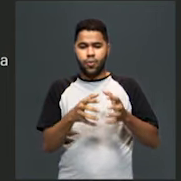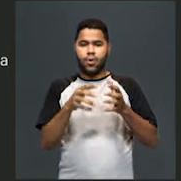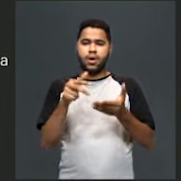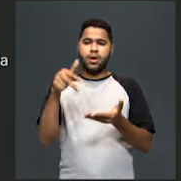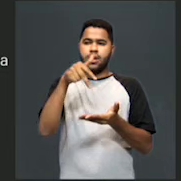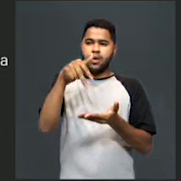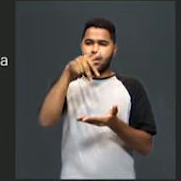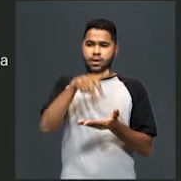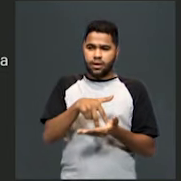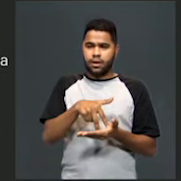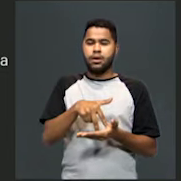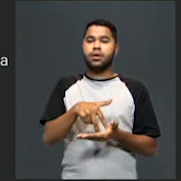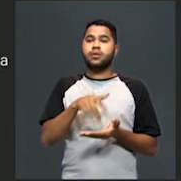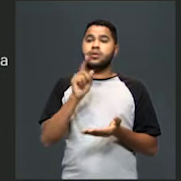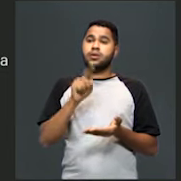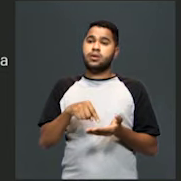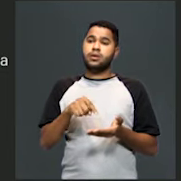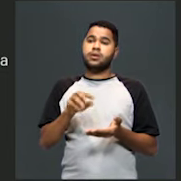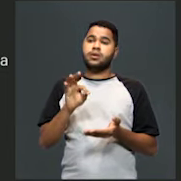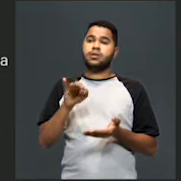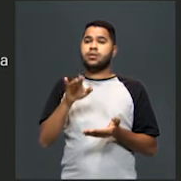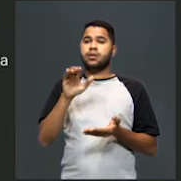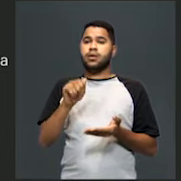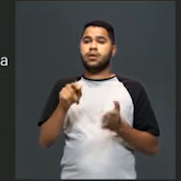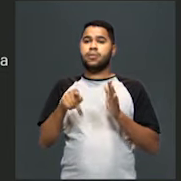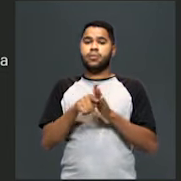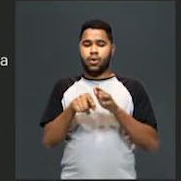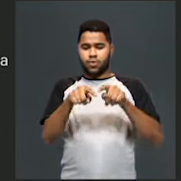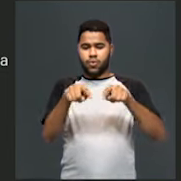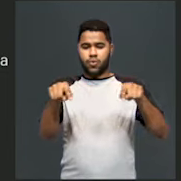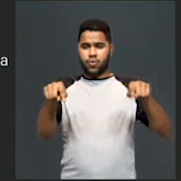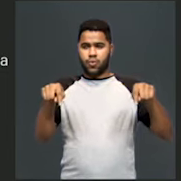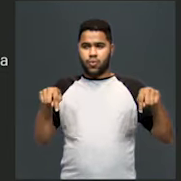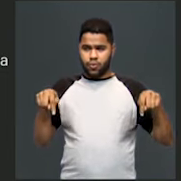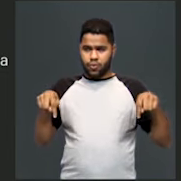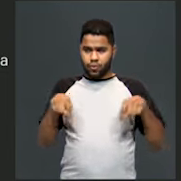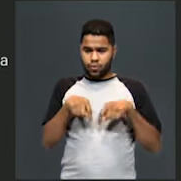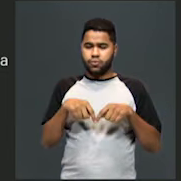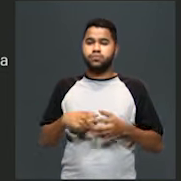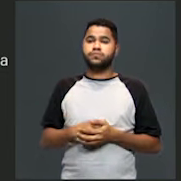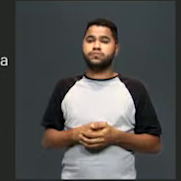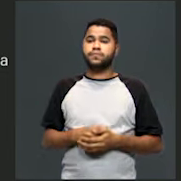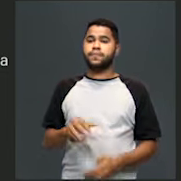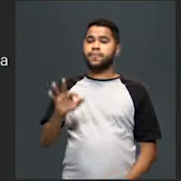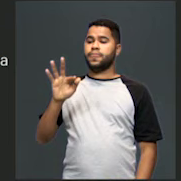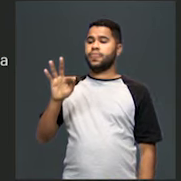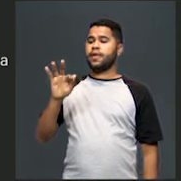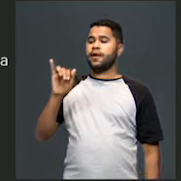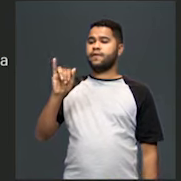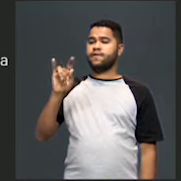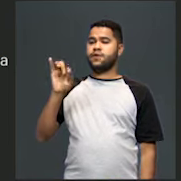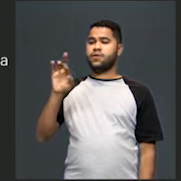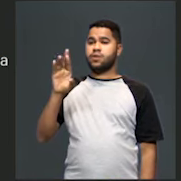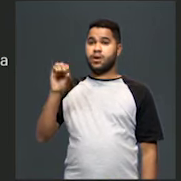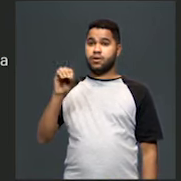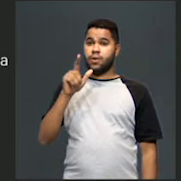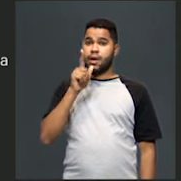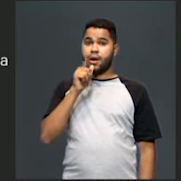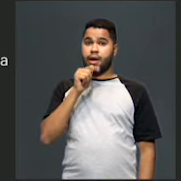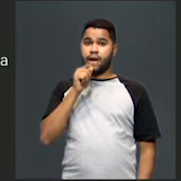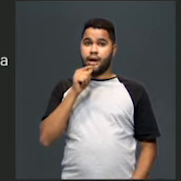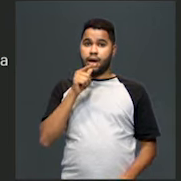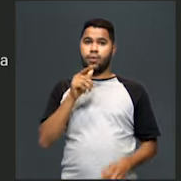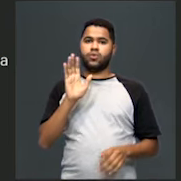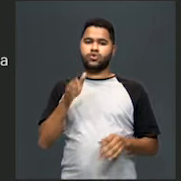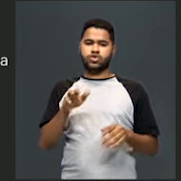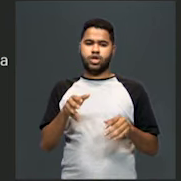Em tanques, normalmente, de formato retangular. A filtração. A água que já passou por esse